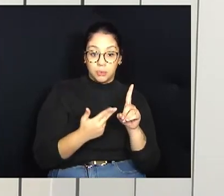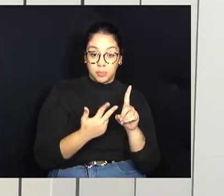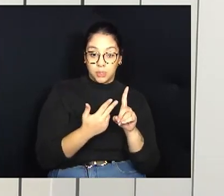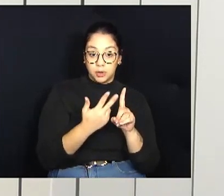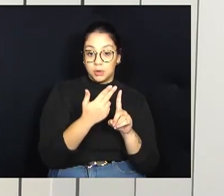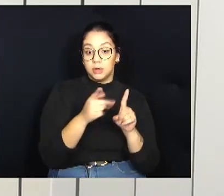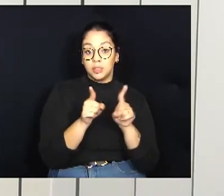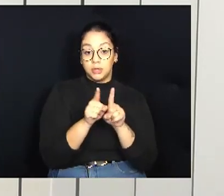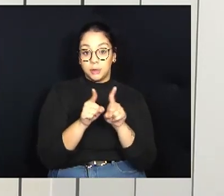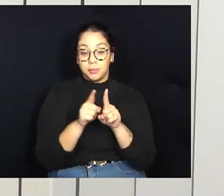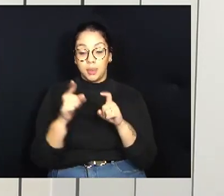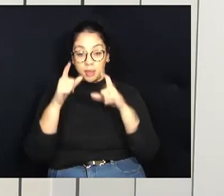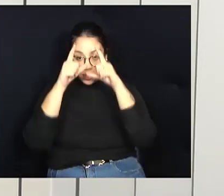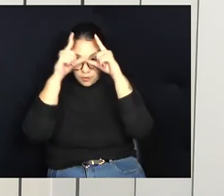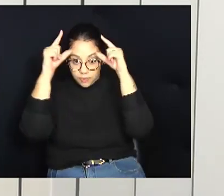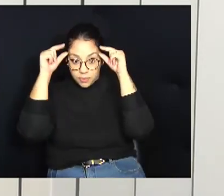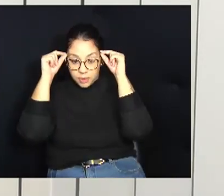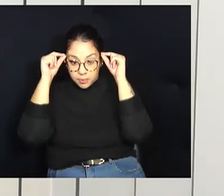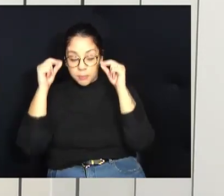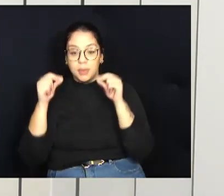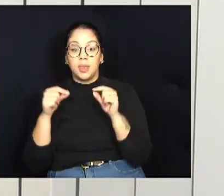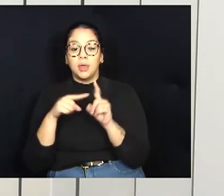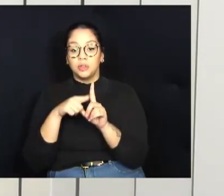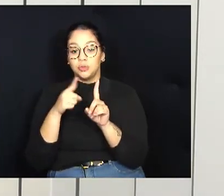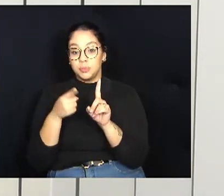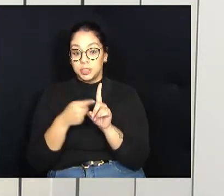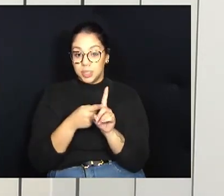obstetras pelo parto humanizado.